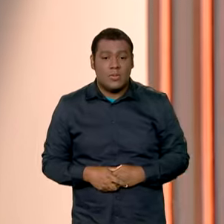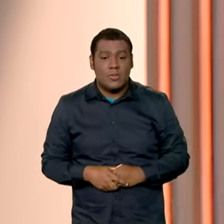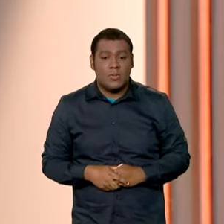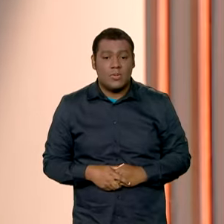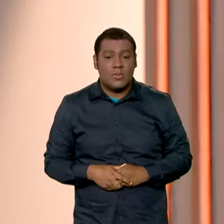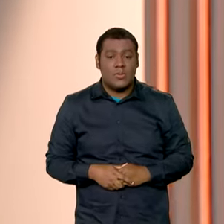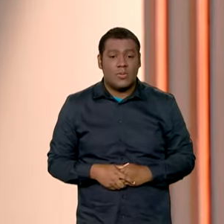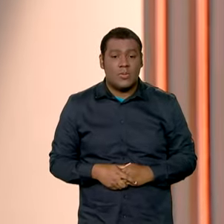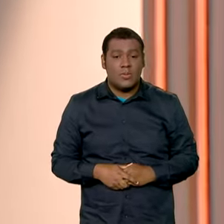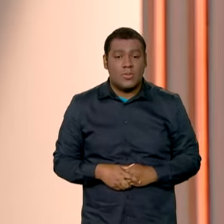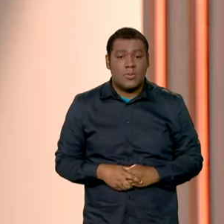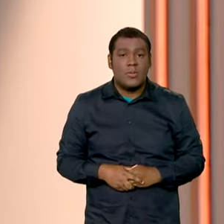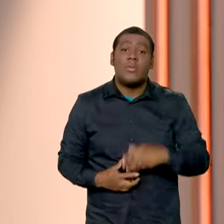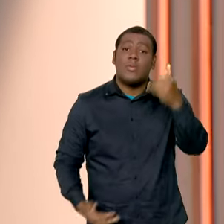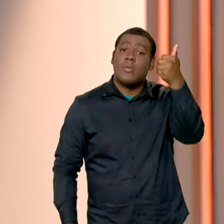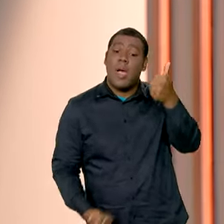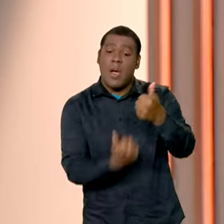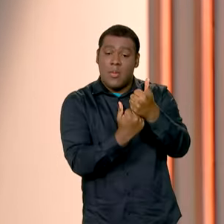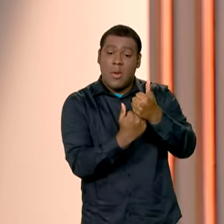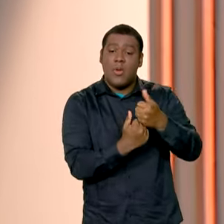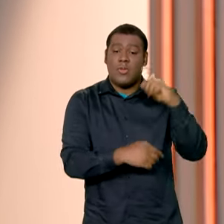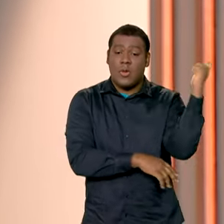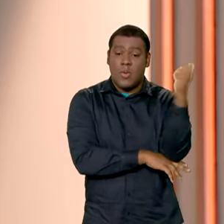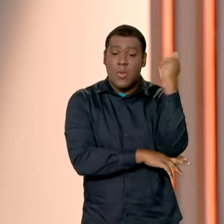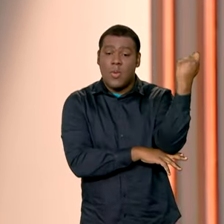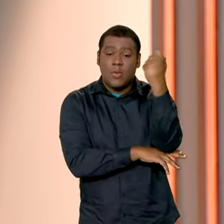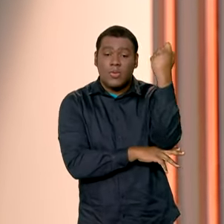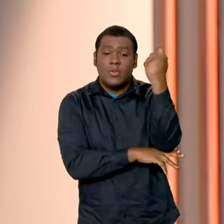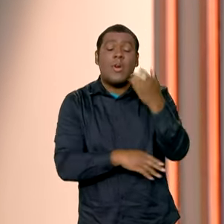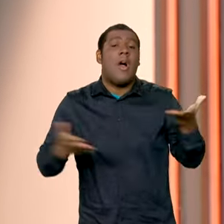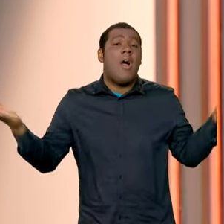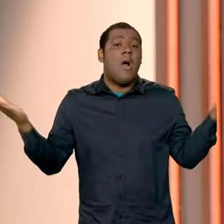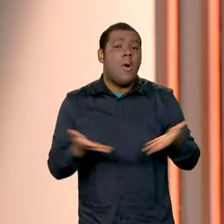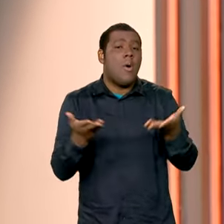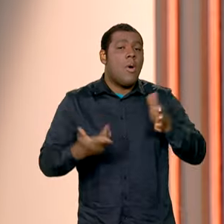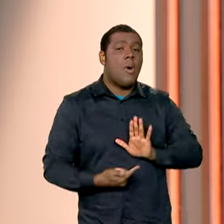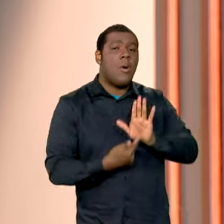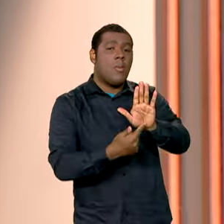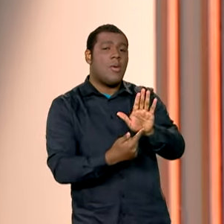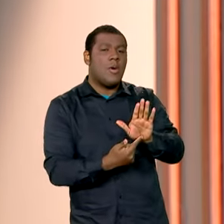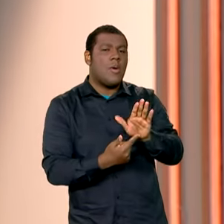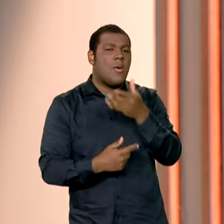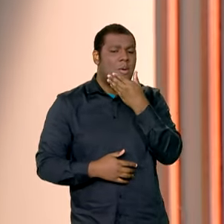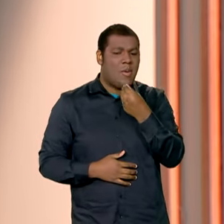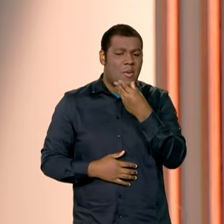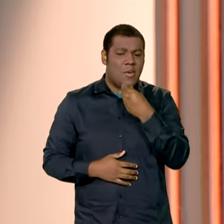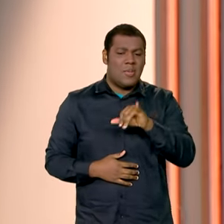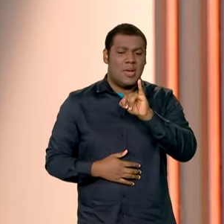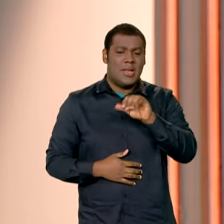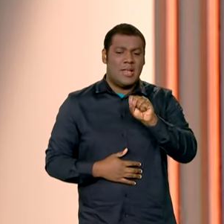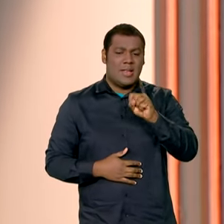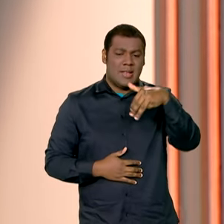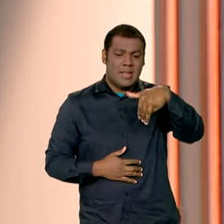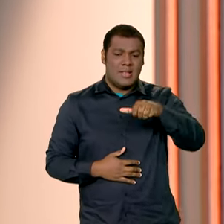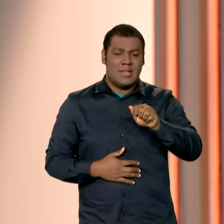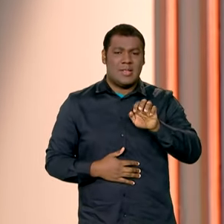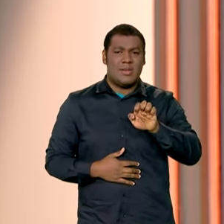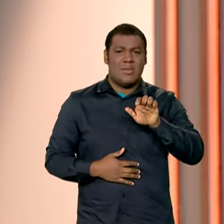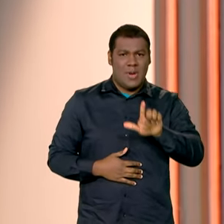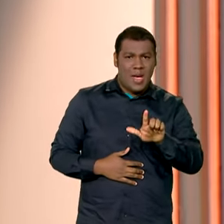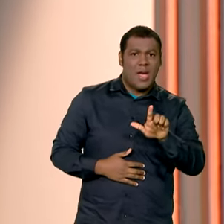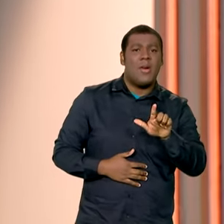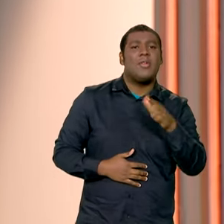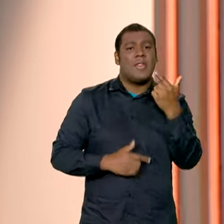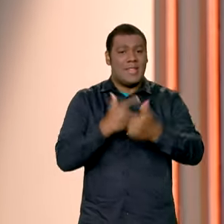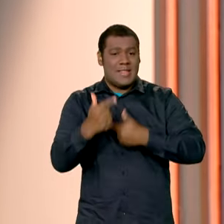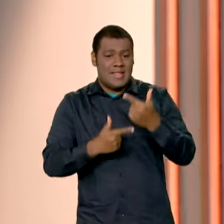E por falar em apoio ao Rio Grande do Sul, vamos ver agora como Ismael, produtor de vinhos do Estado